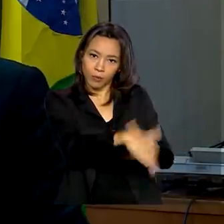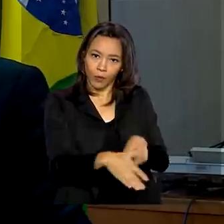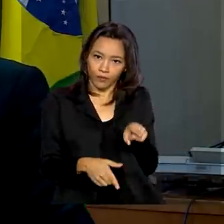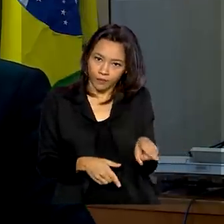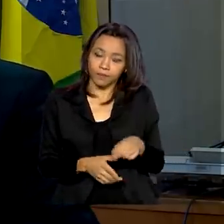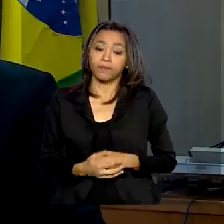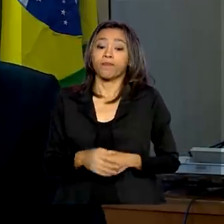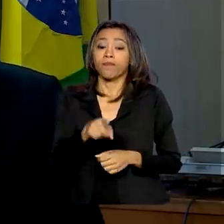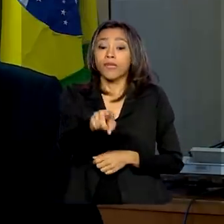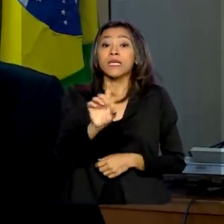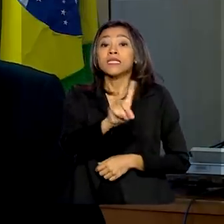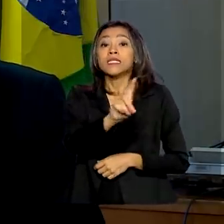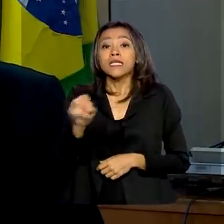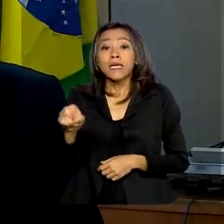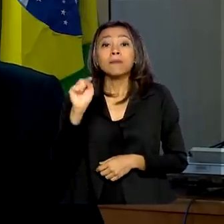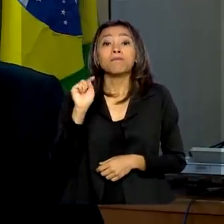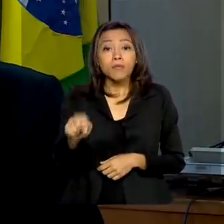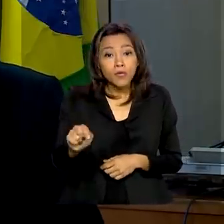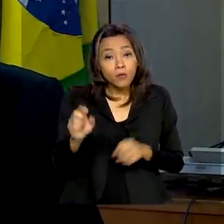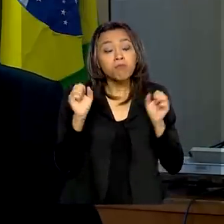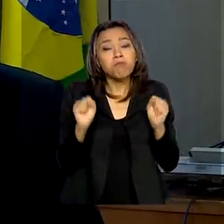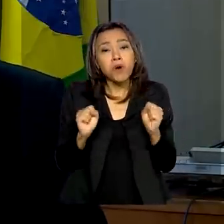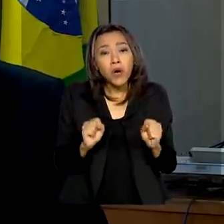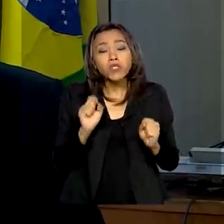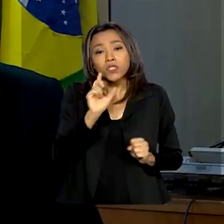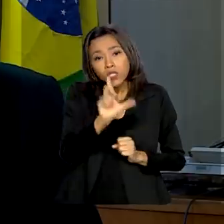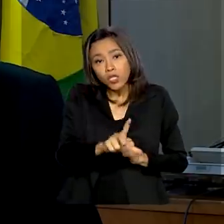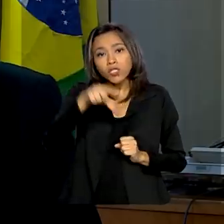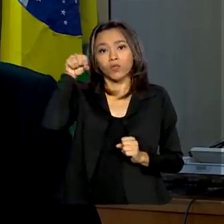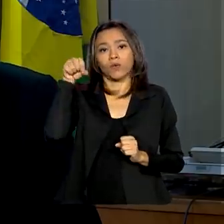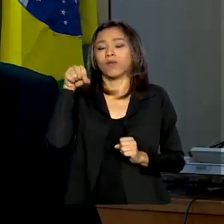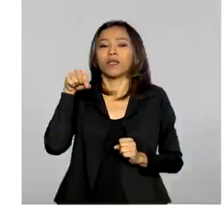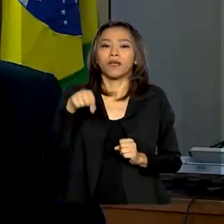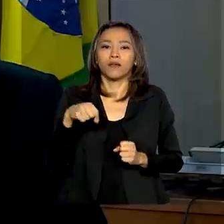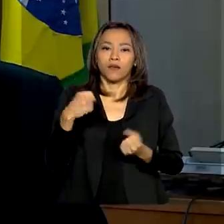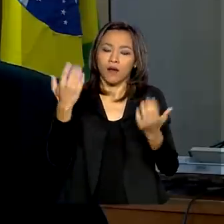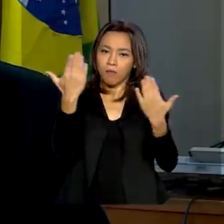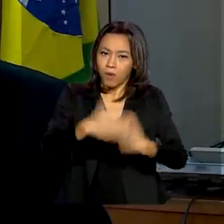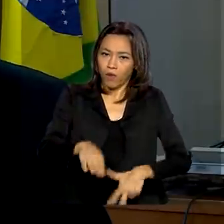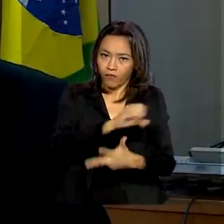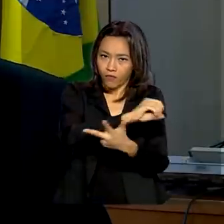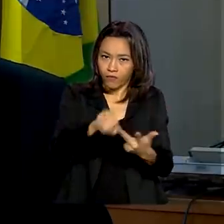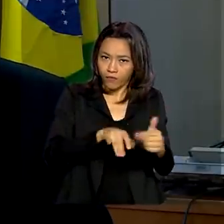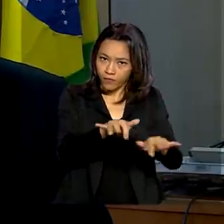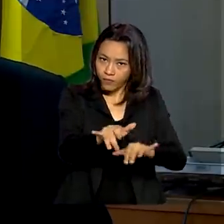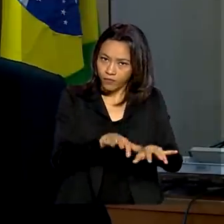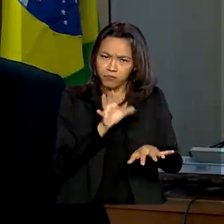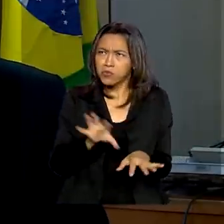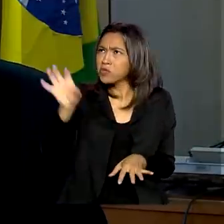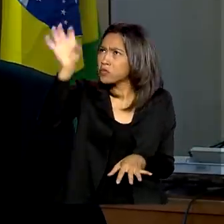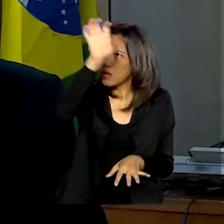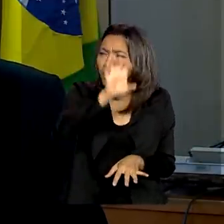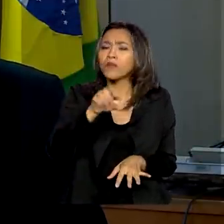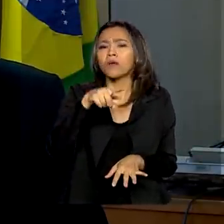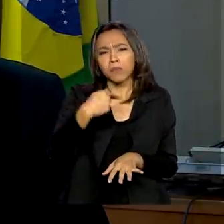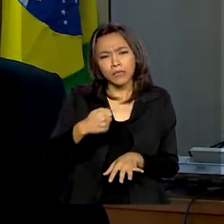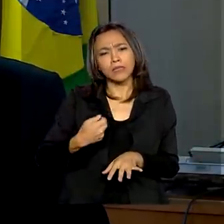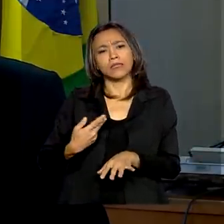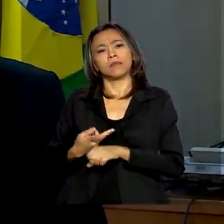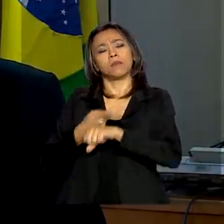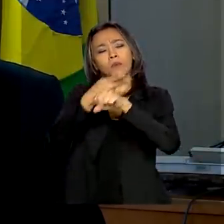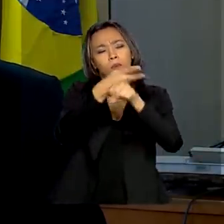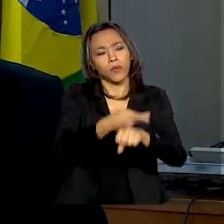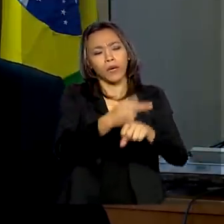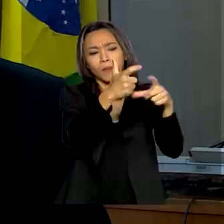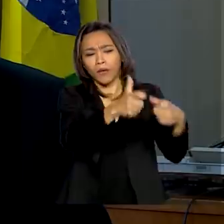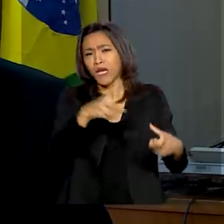optar por fazer o Enem Digital em todos os estágios da federação. O aluno vai ter que ir até um local de prova, assim como ele vai fazer a